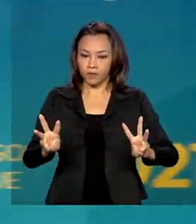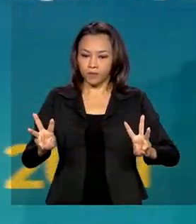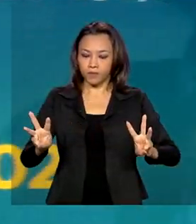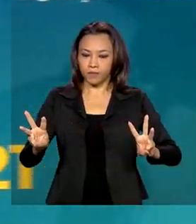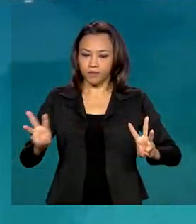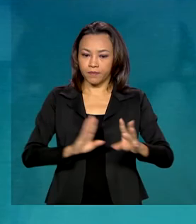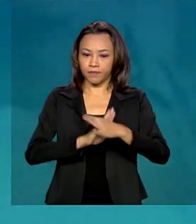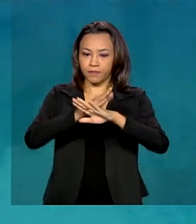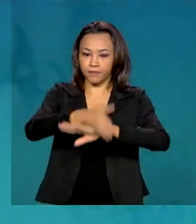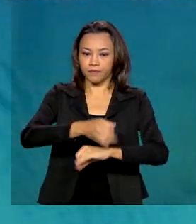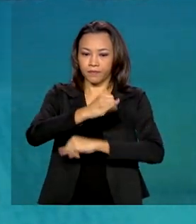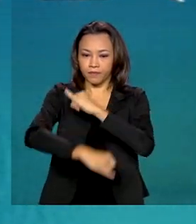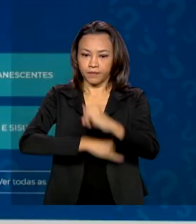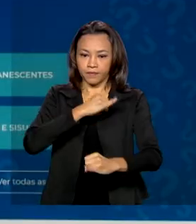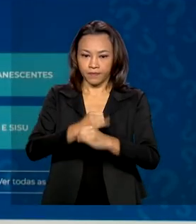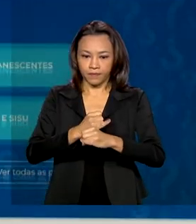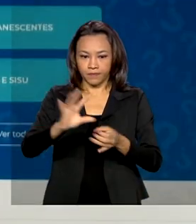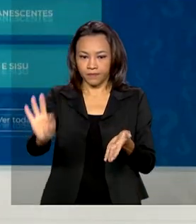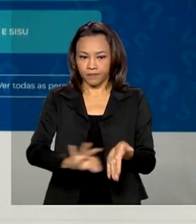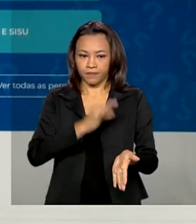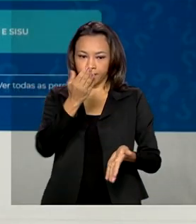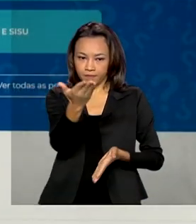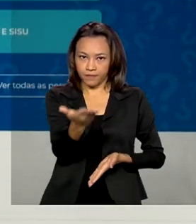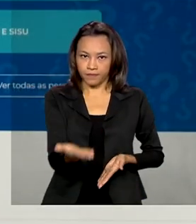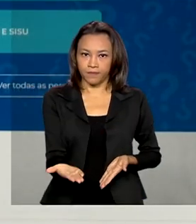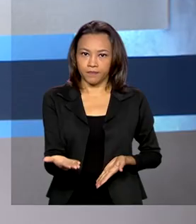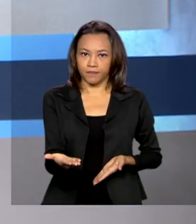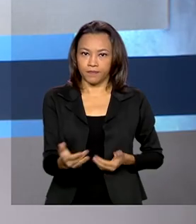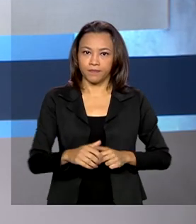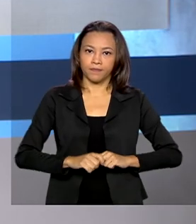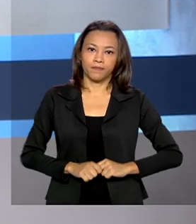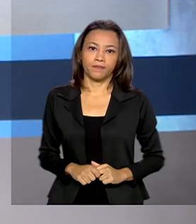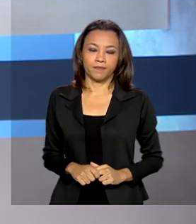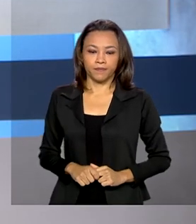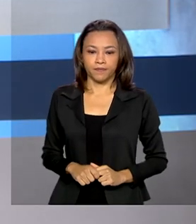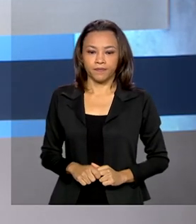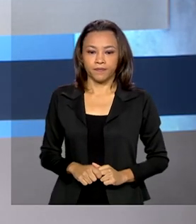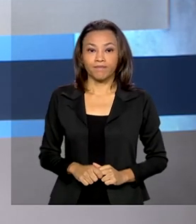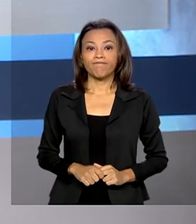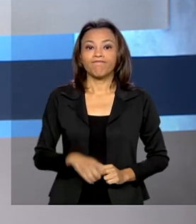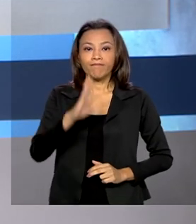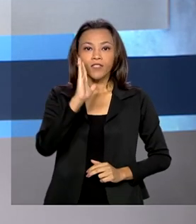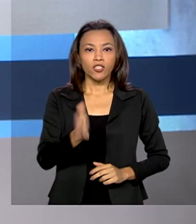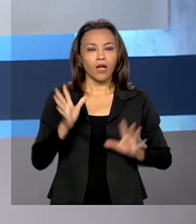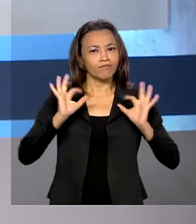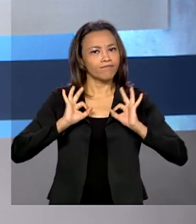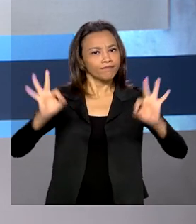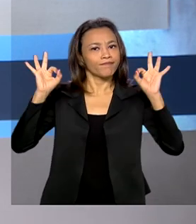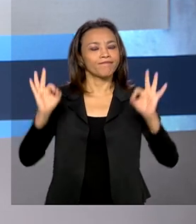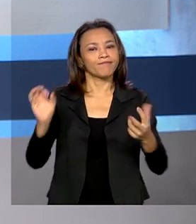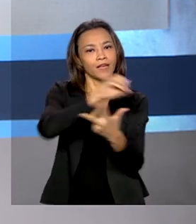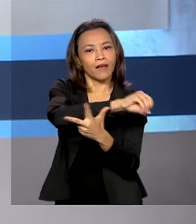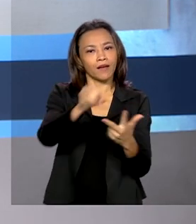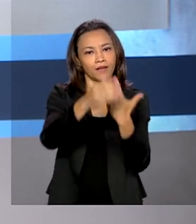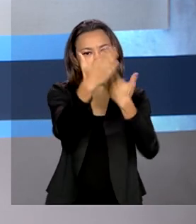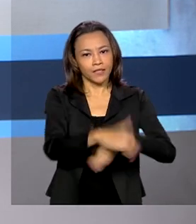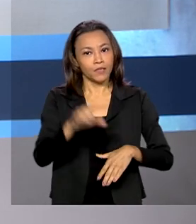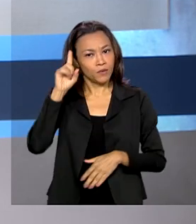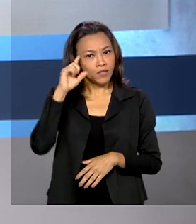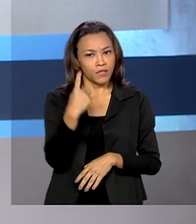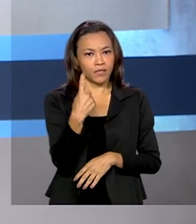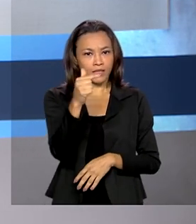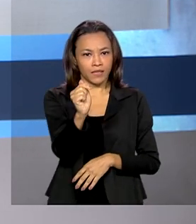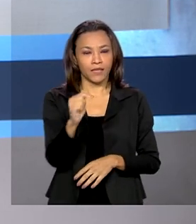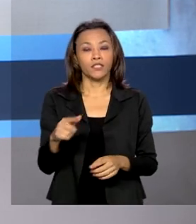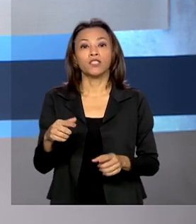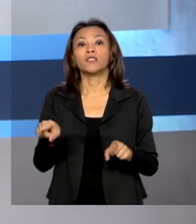ProUniPortal.mec.gov.br Está confirmado o Enem nos dias 17 e 24